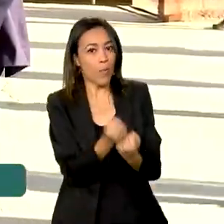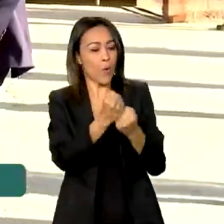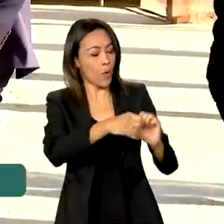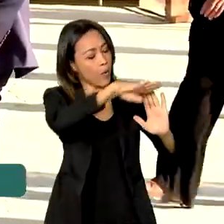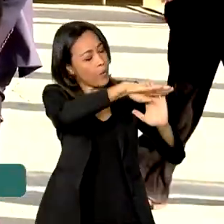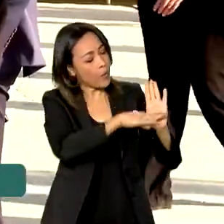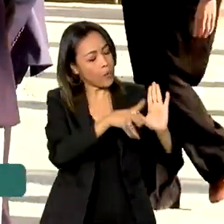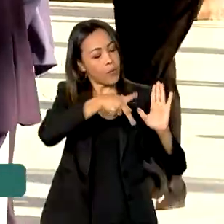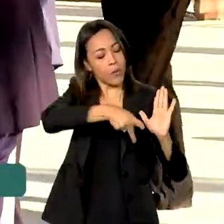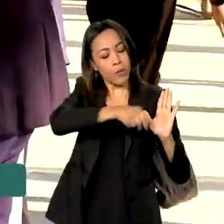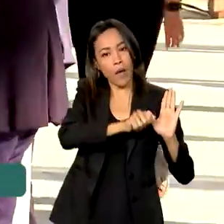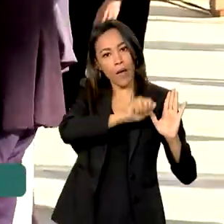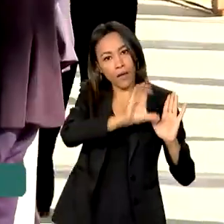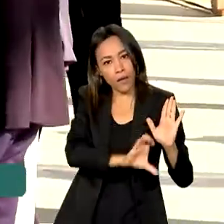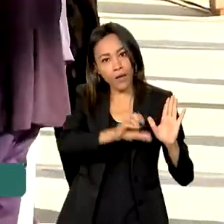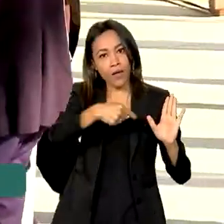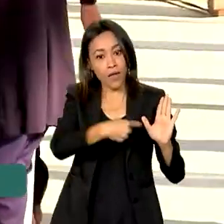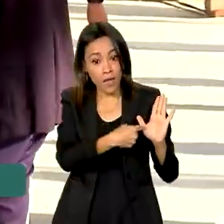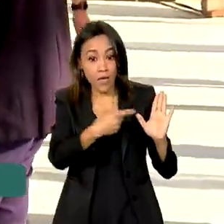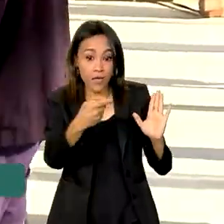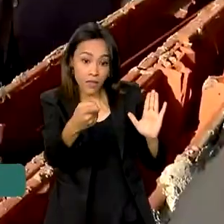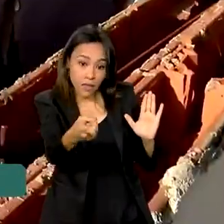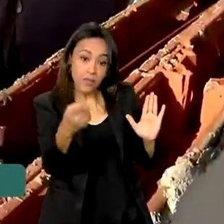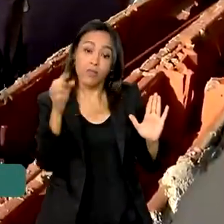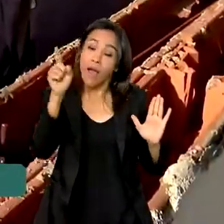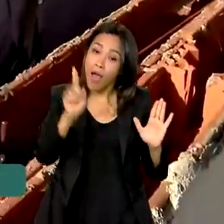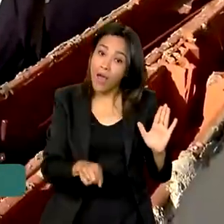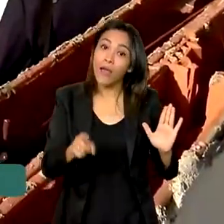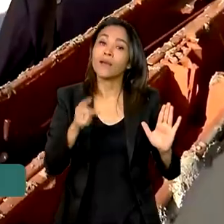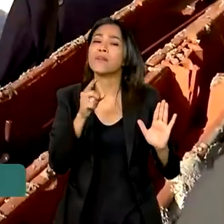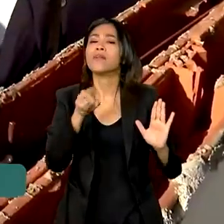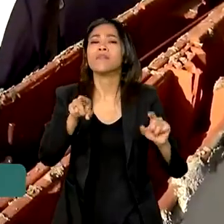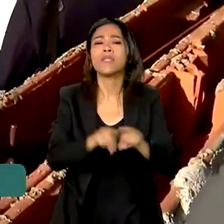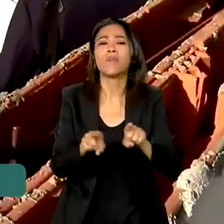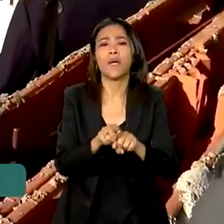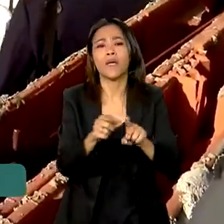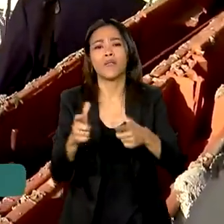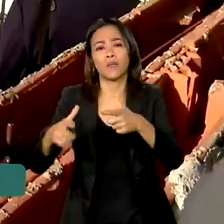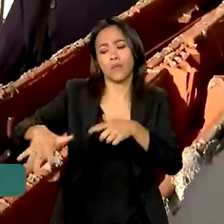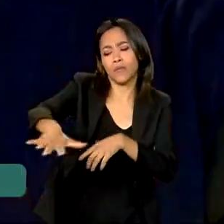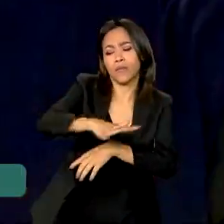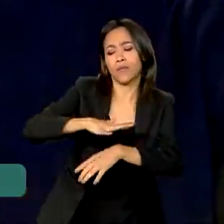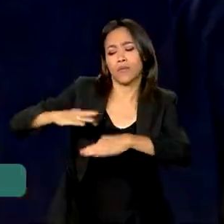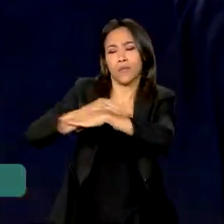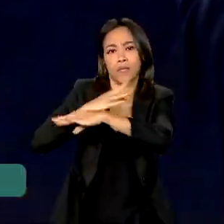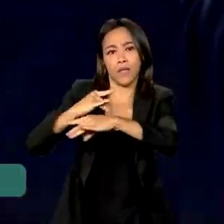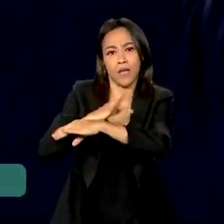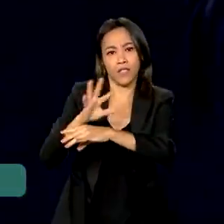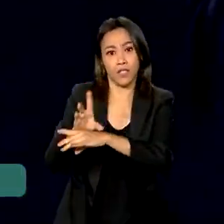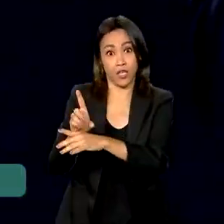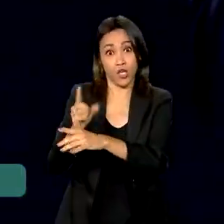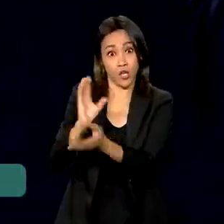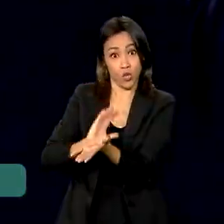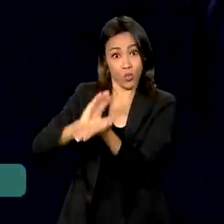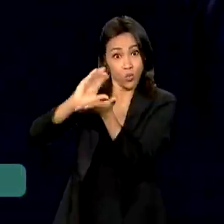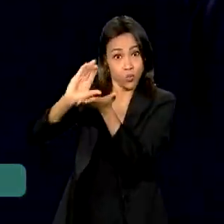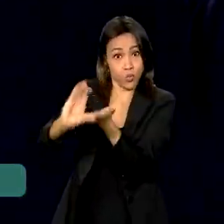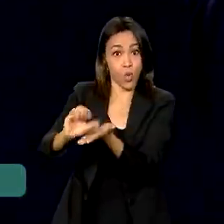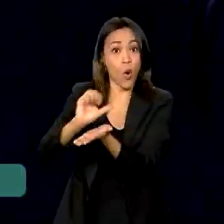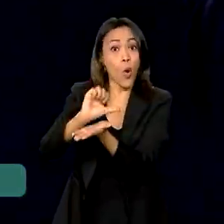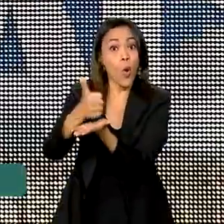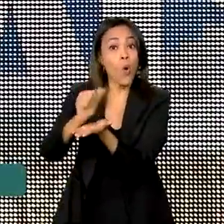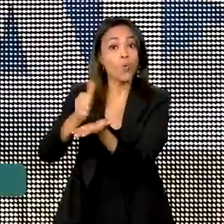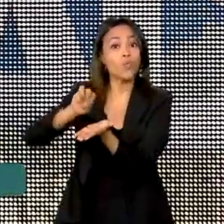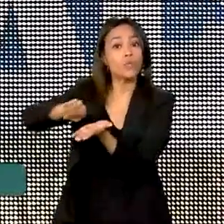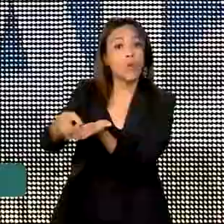Uma segunda unidade do Céu também será construída em Diadema, com investimentos de mais 11 milhões de